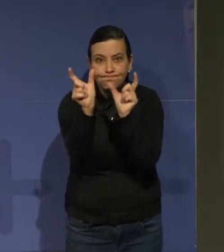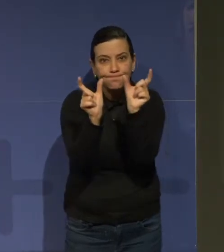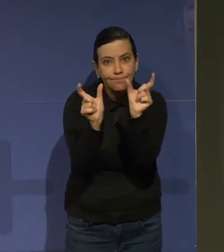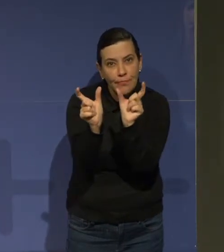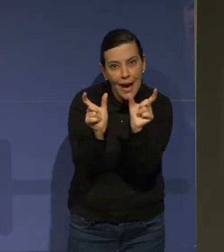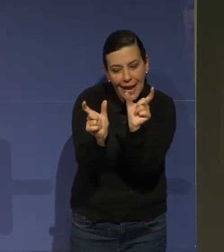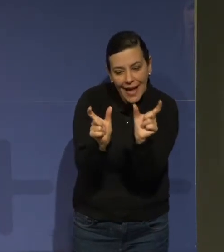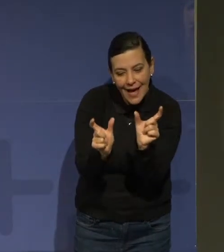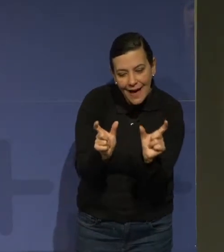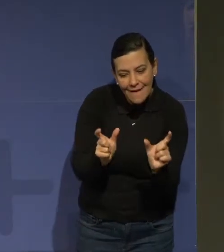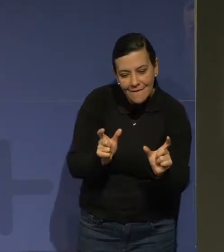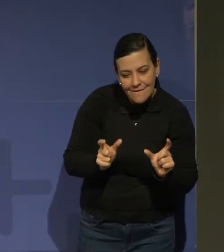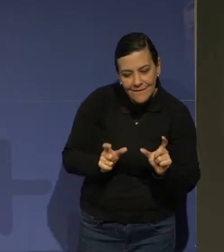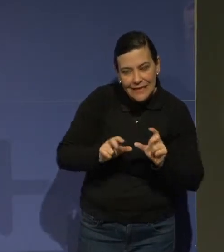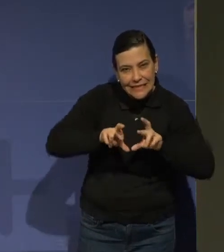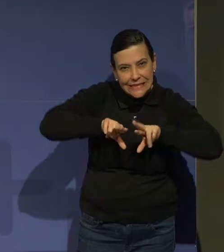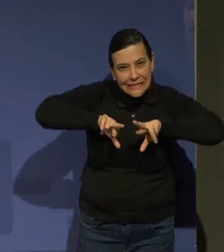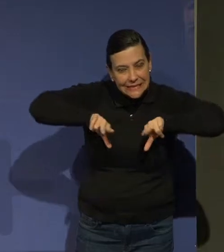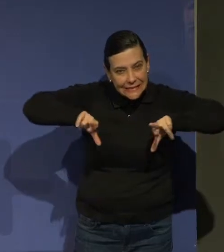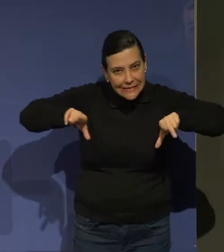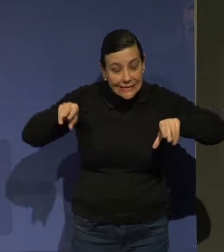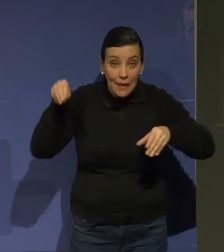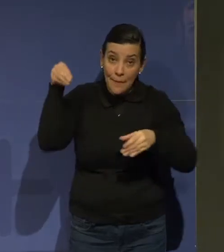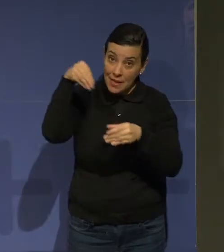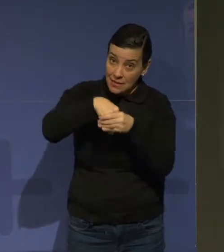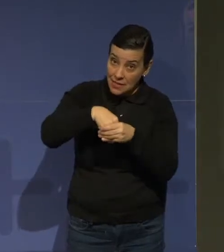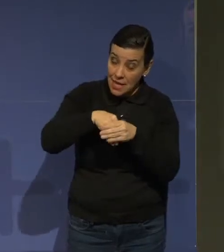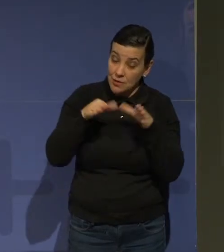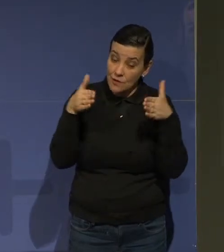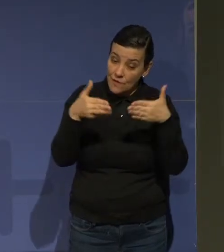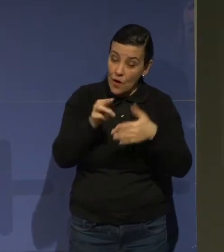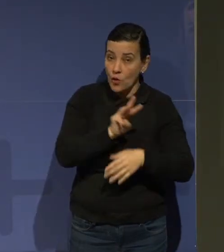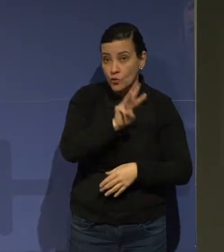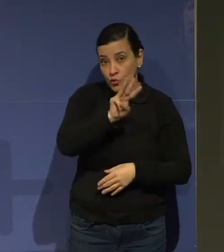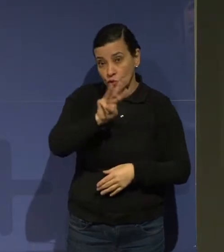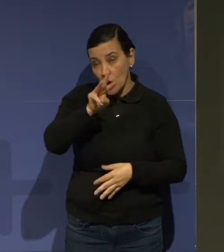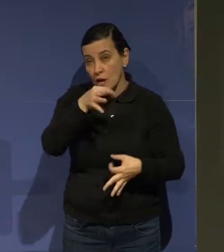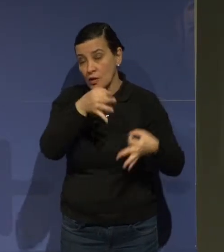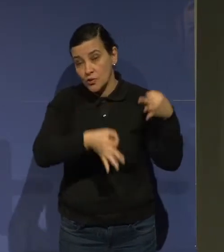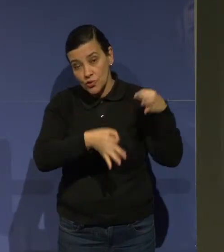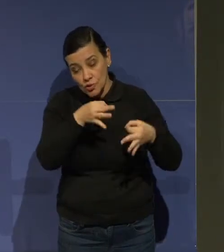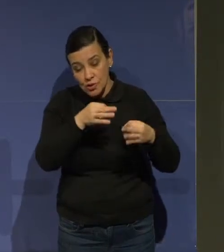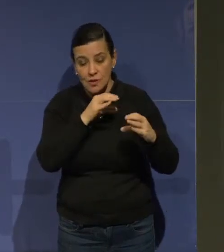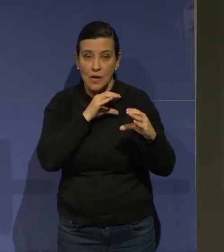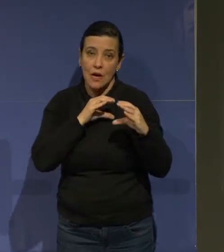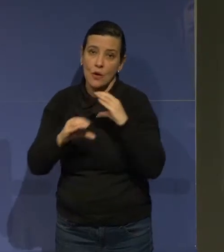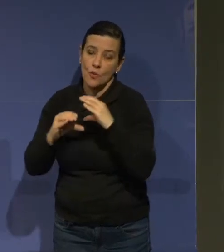desses sites. Então, imagina a fazenda, a justiça, a educação.